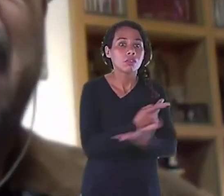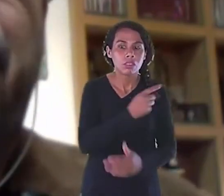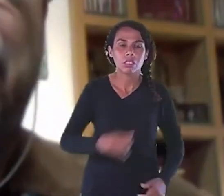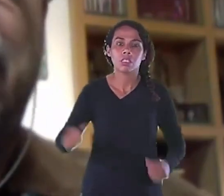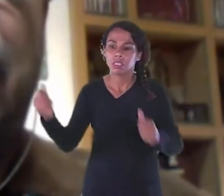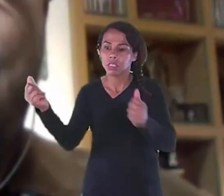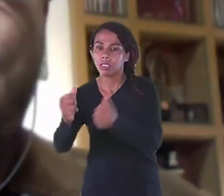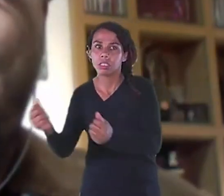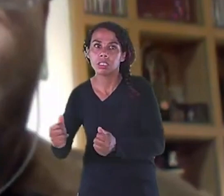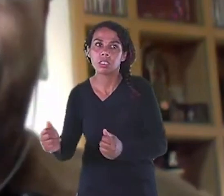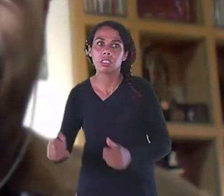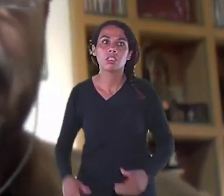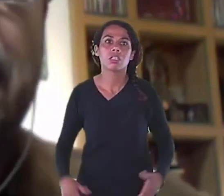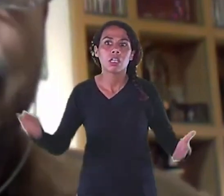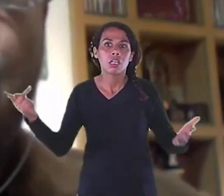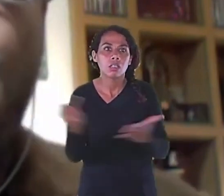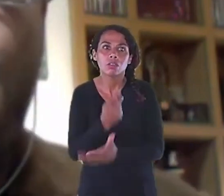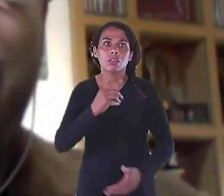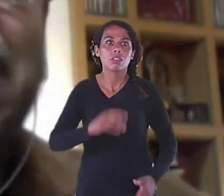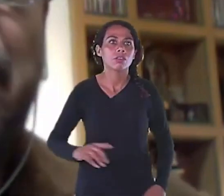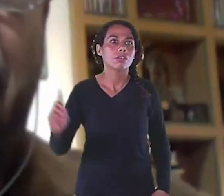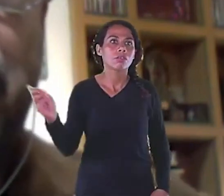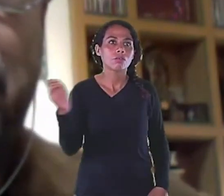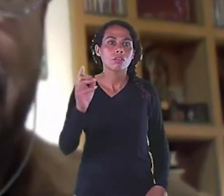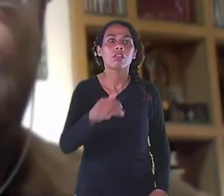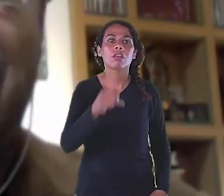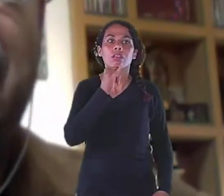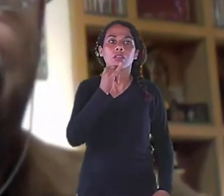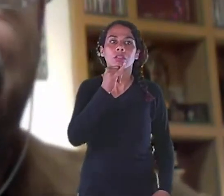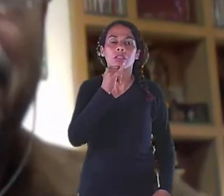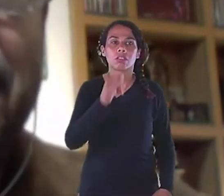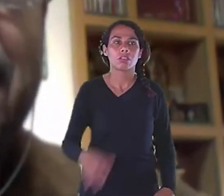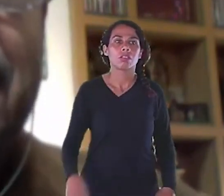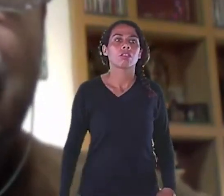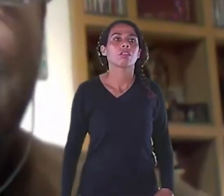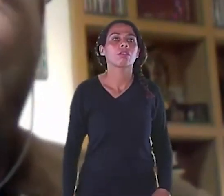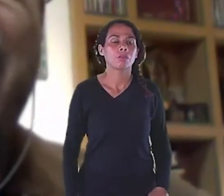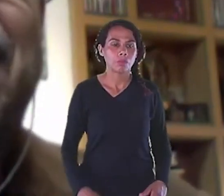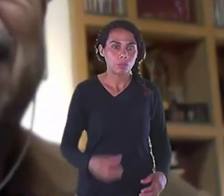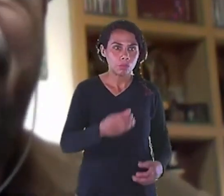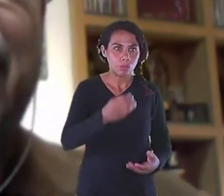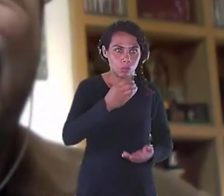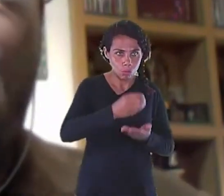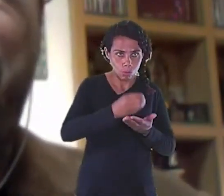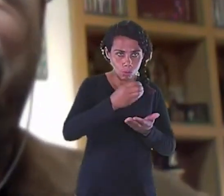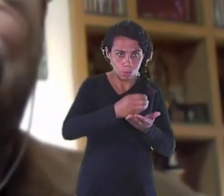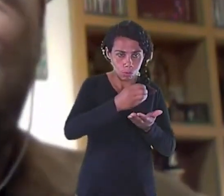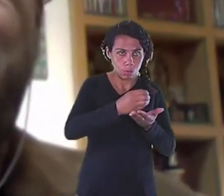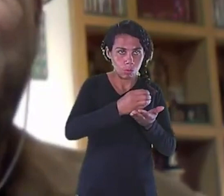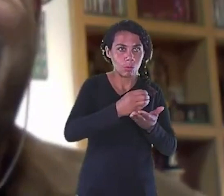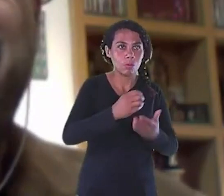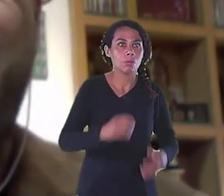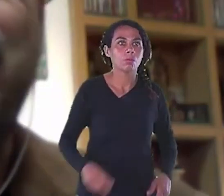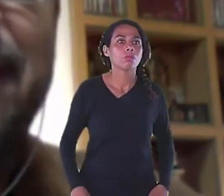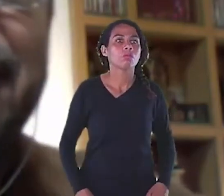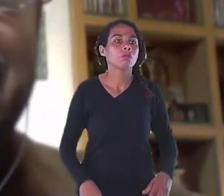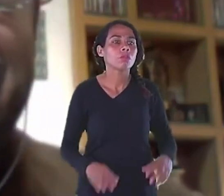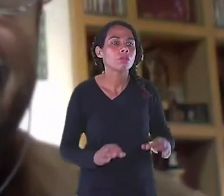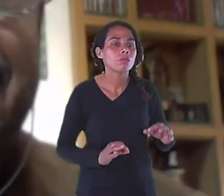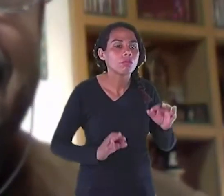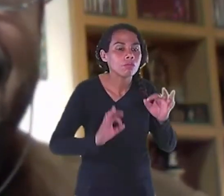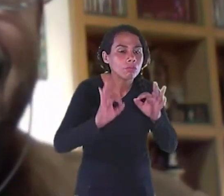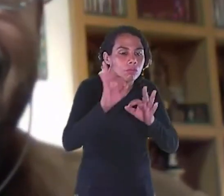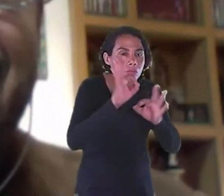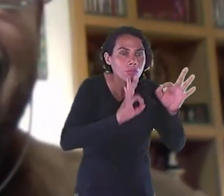Um designer vai projetar um copo. O copo é um recipiente para colocar líquido. O artista faz um copo todo furado em volta.